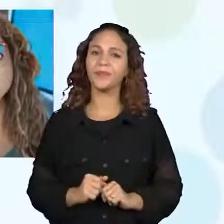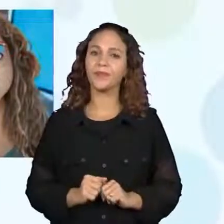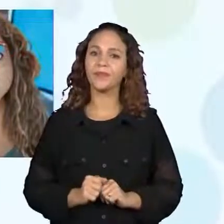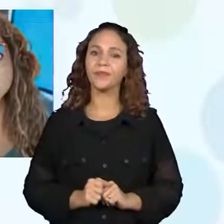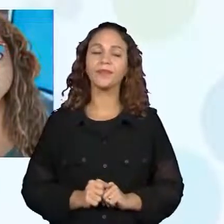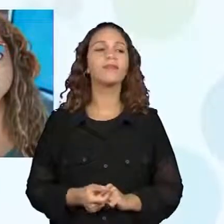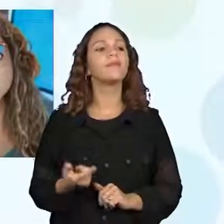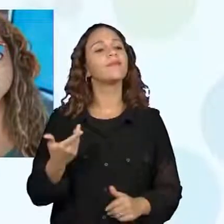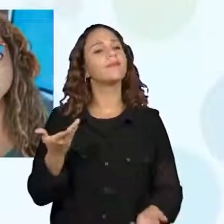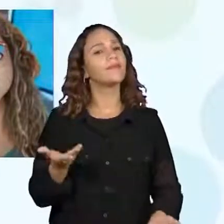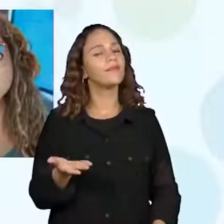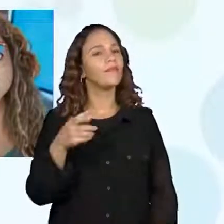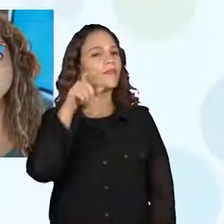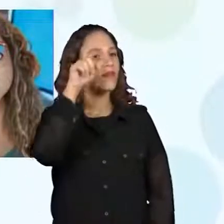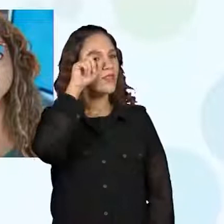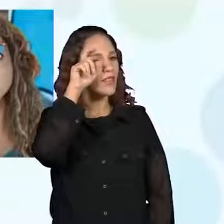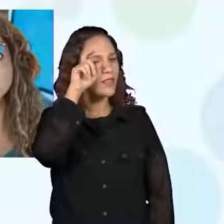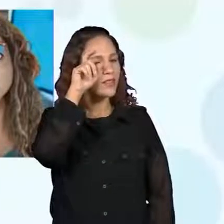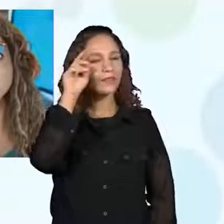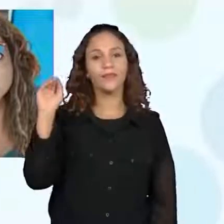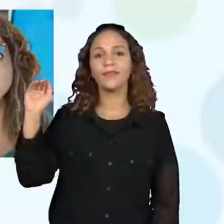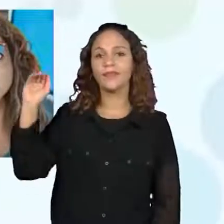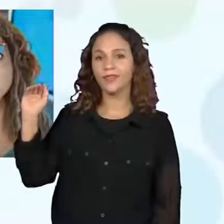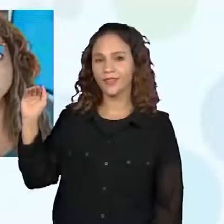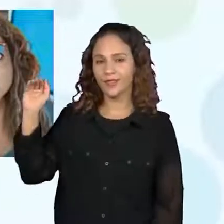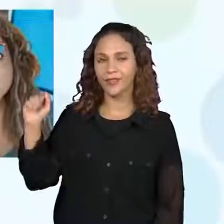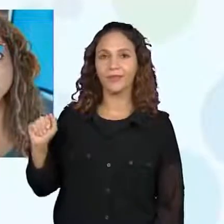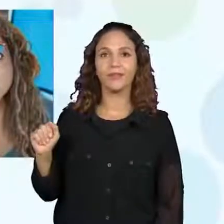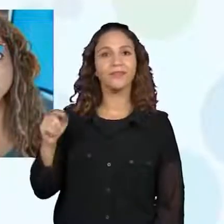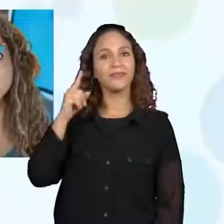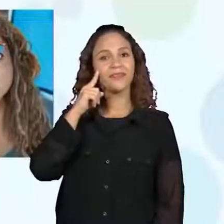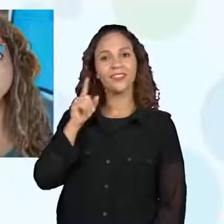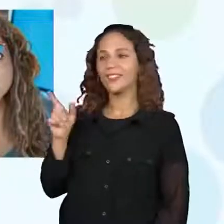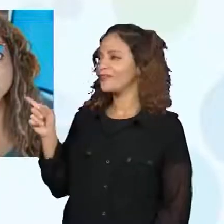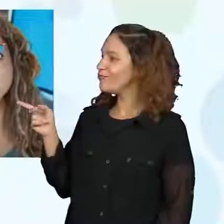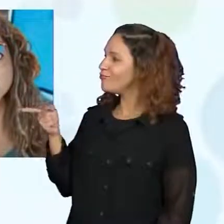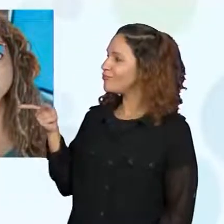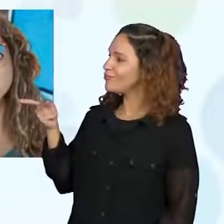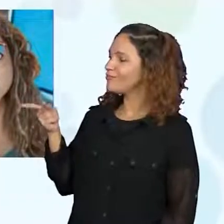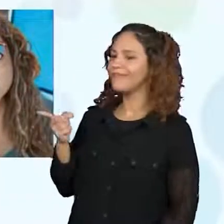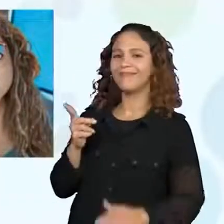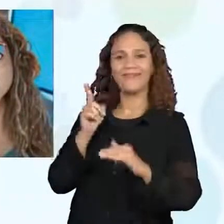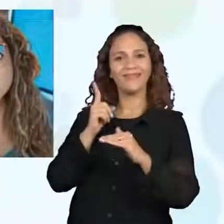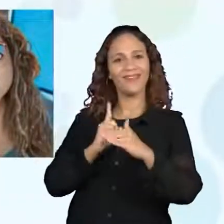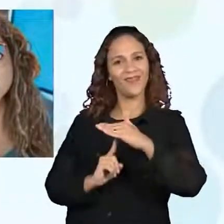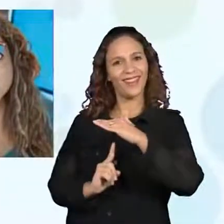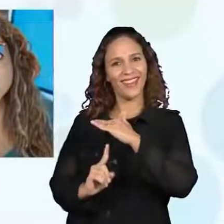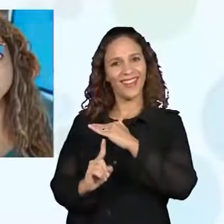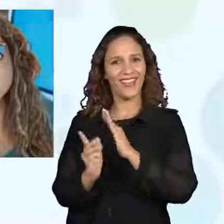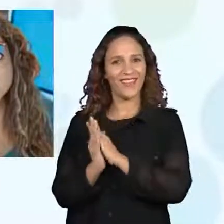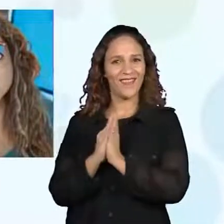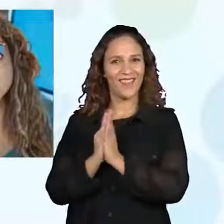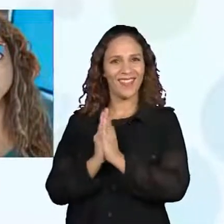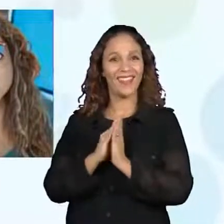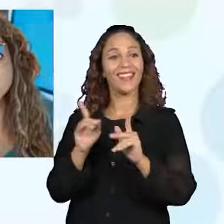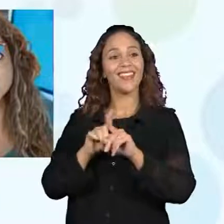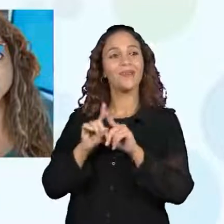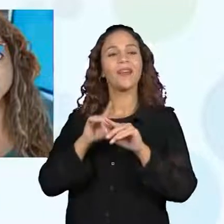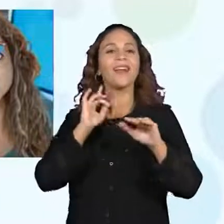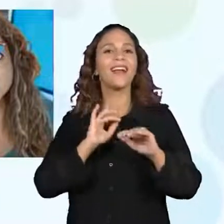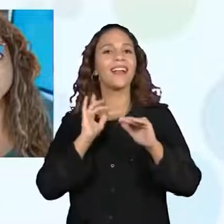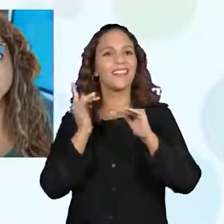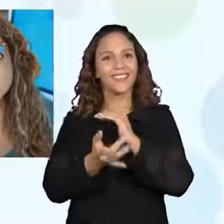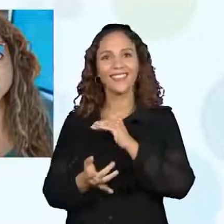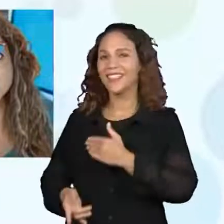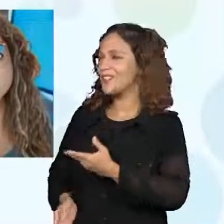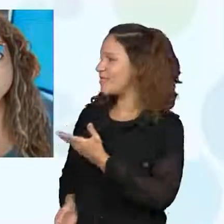nós, Progeno, ProJoyce, nossos avatares aí e também as nossas redes sociais. Arroba Geno